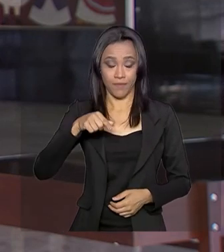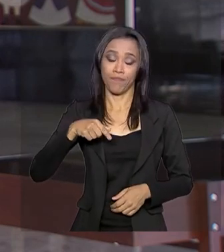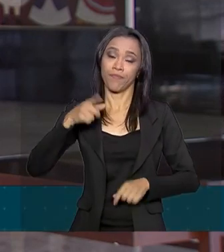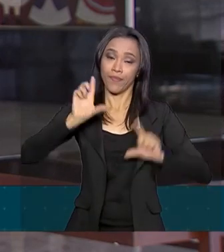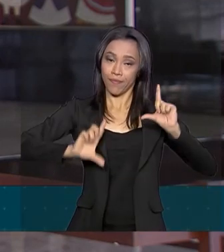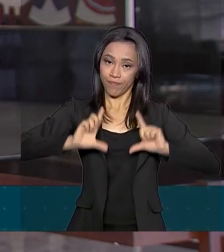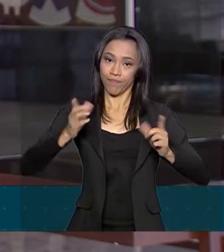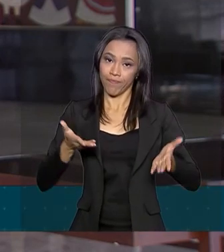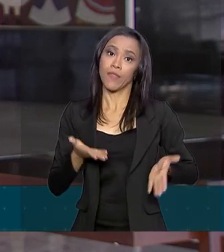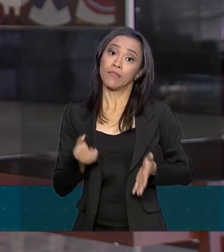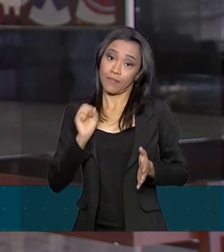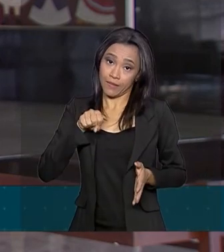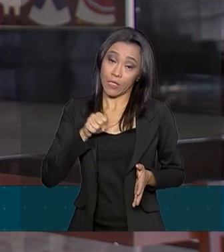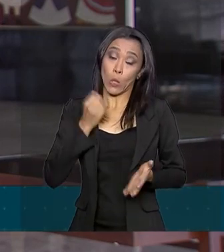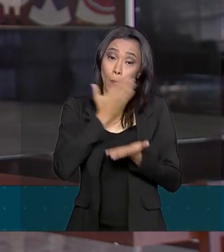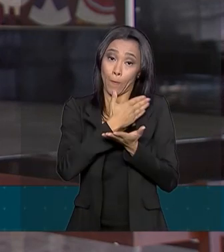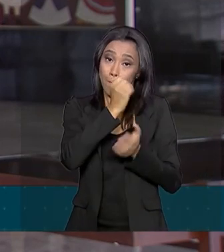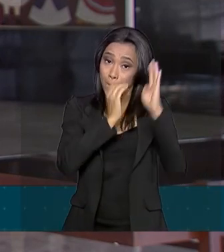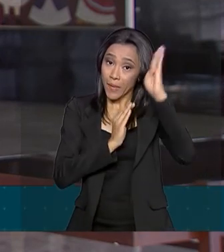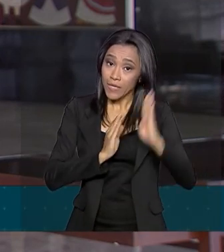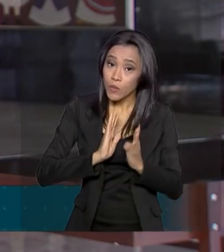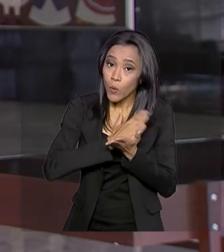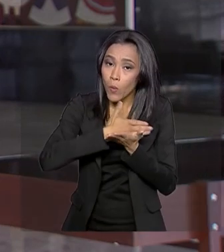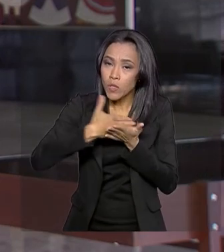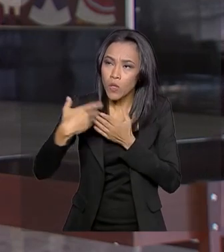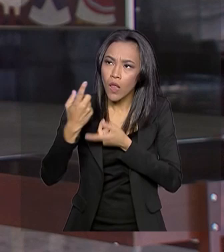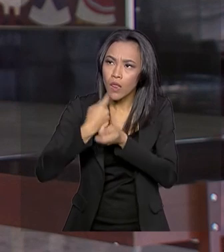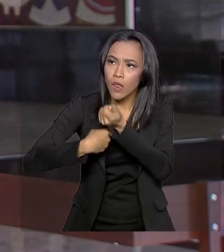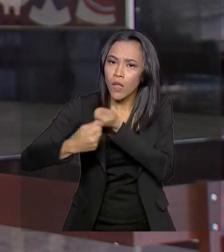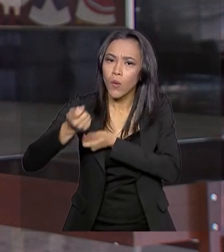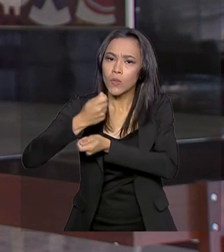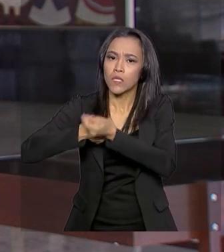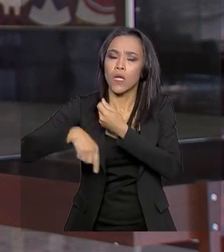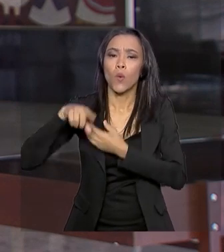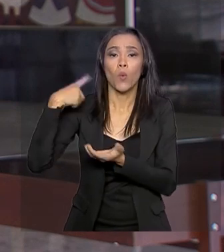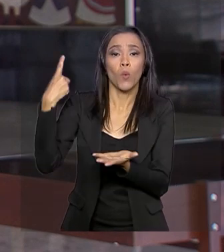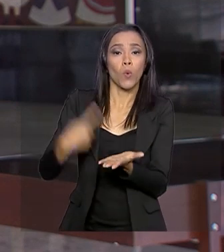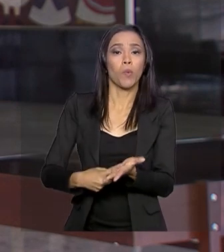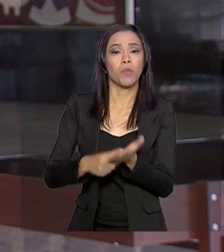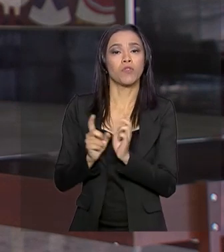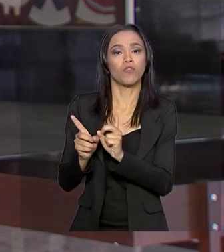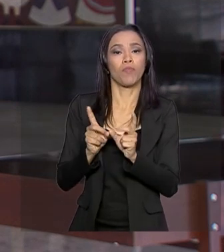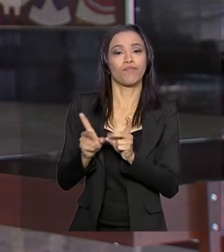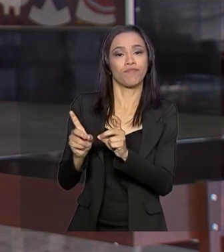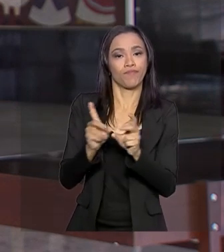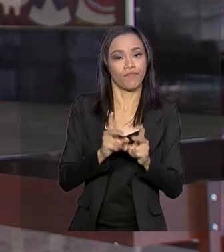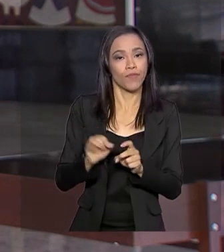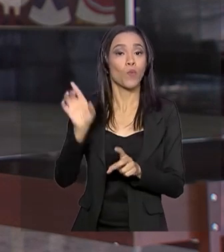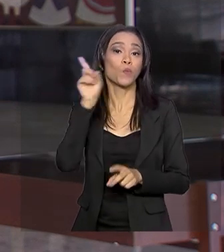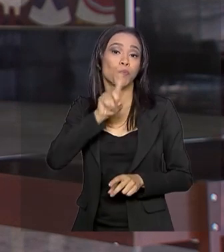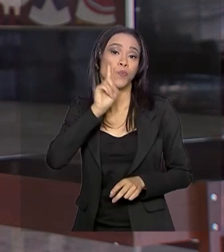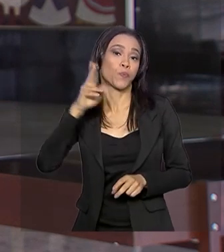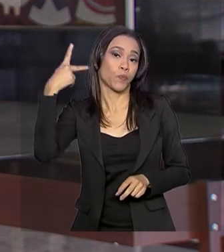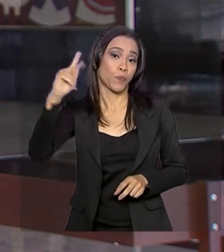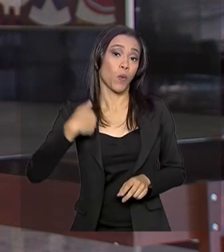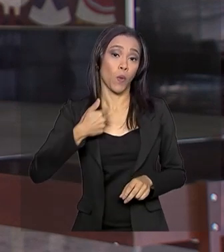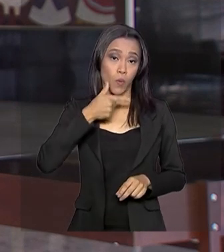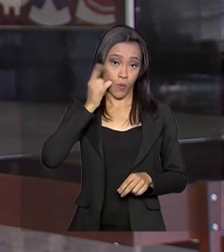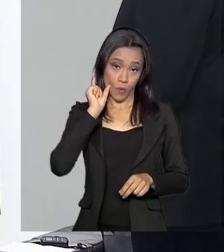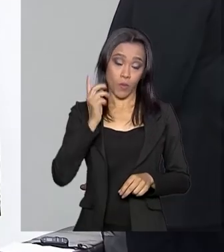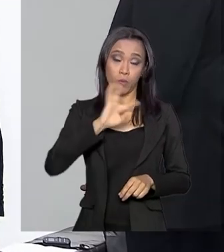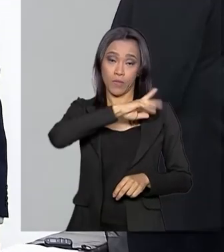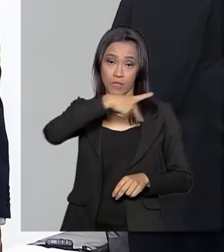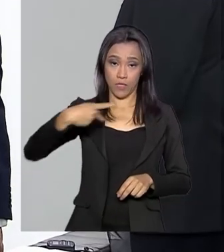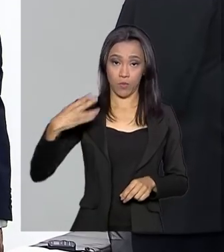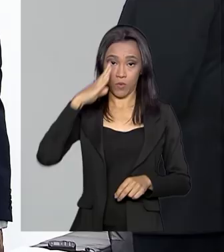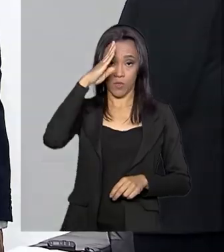mesmo, Renata. O Brasil começou a negociar oficialmente um acordo comercial com os Estados Unidos. Ontem, o presidente Jair Bolsonaro recebeu